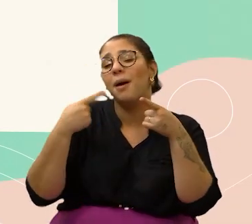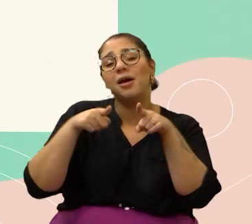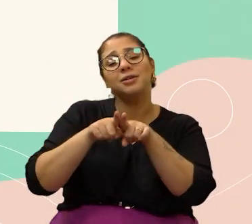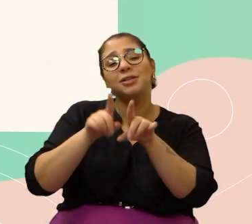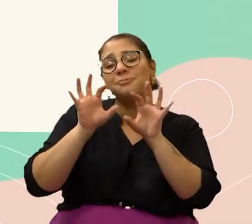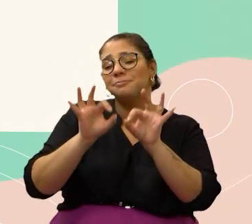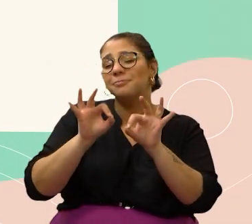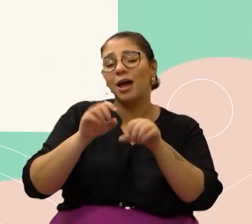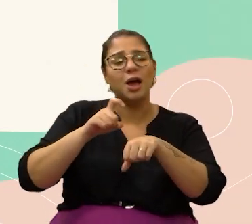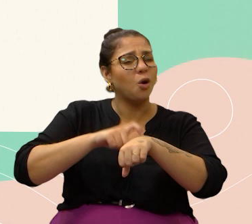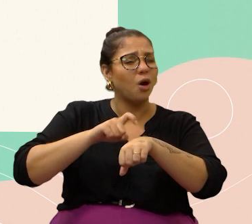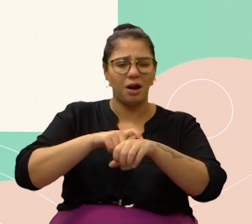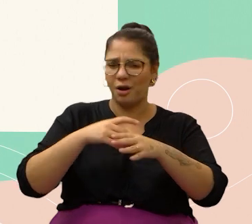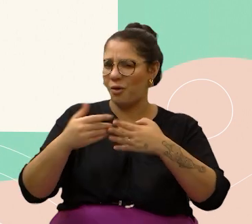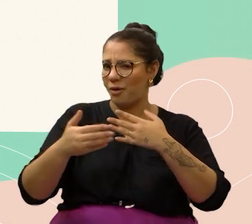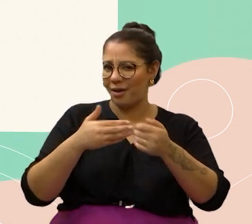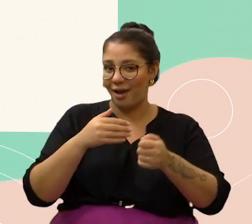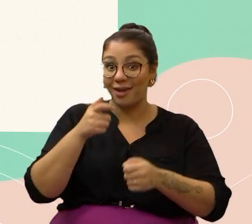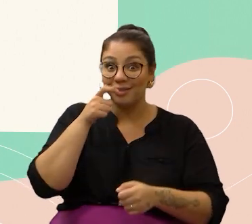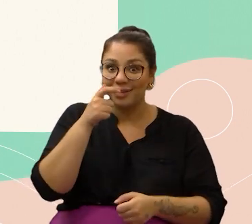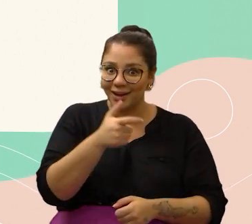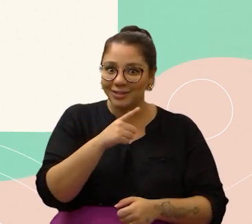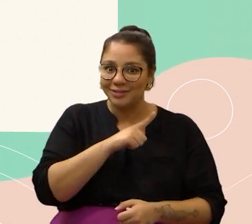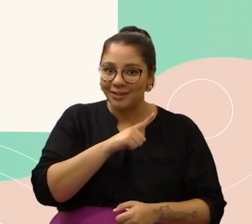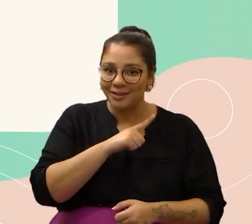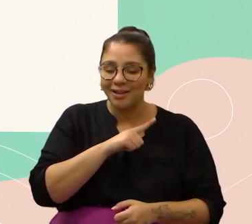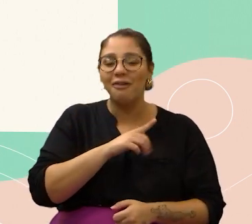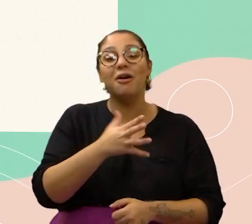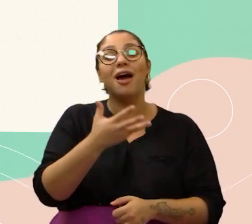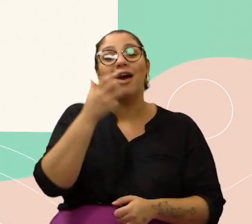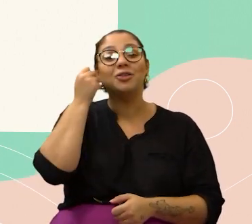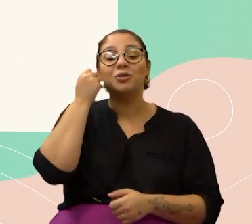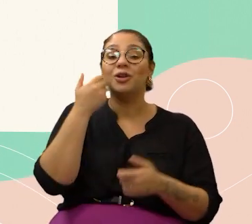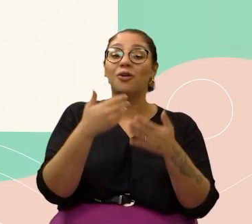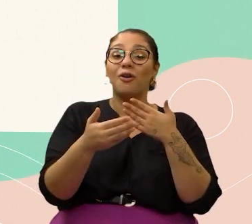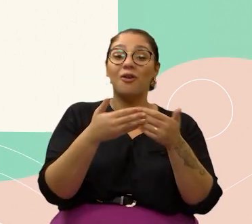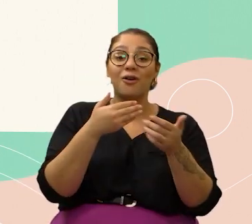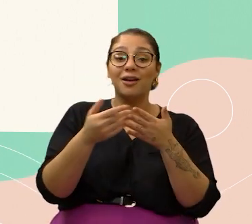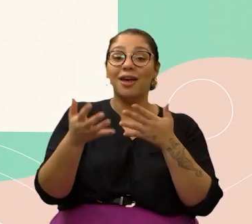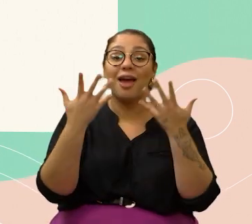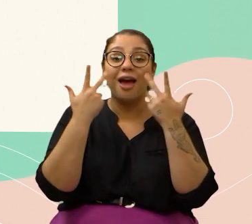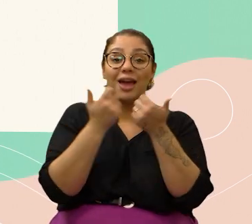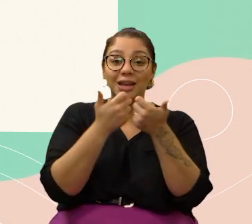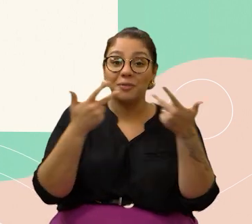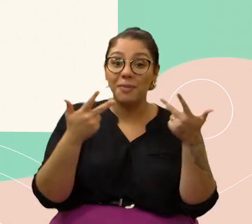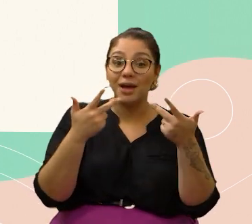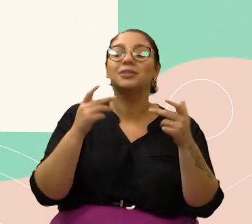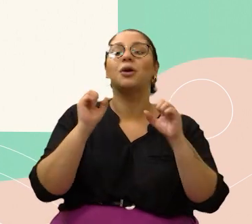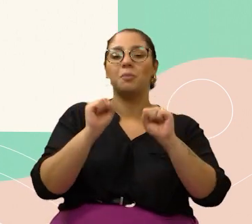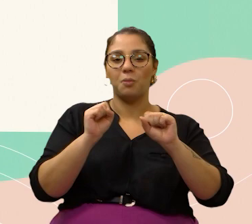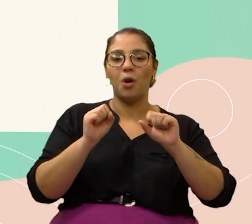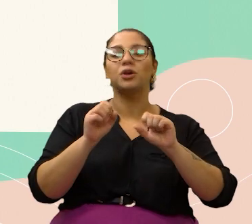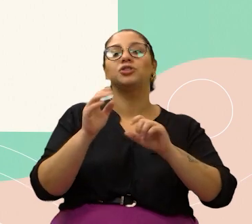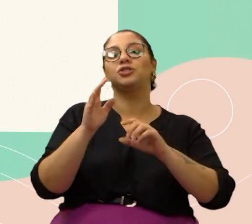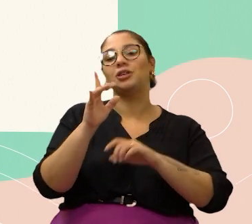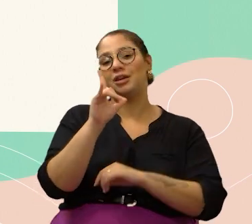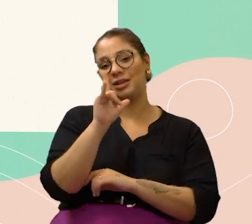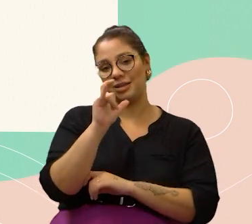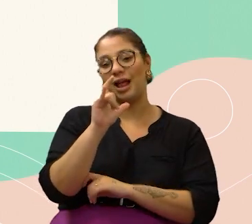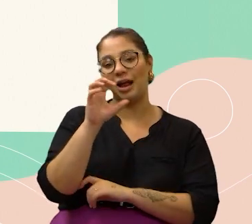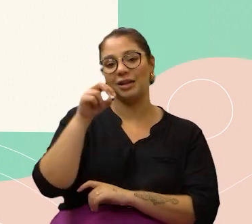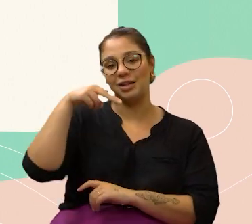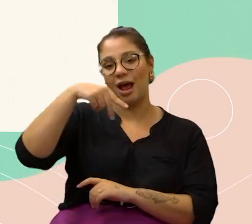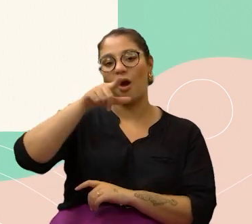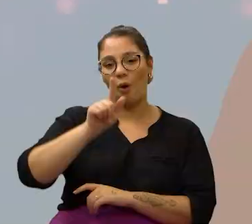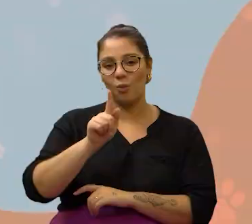cachorrinho também está pronto para adoção. Ele tem apenas um ano, é dócil e um super parceiro, para